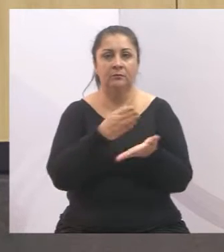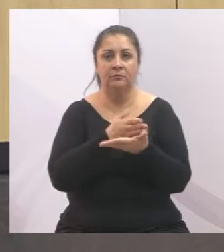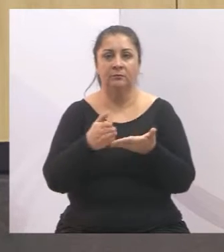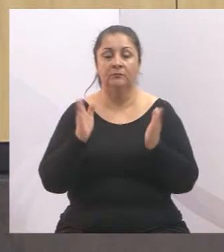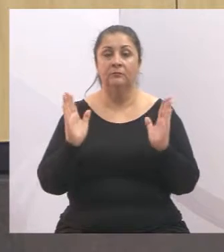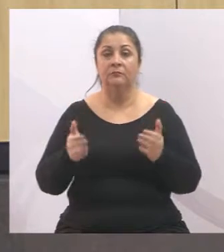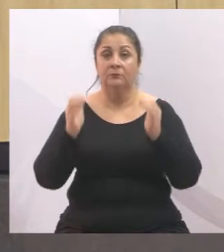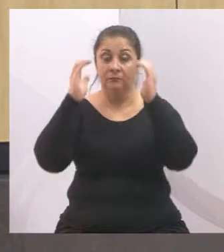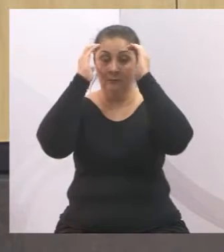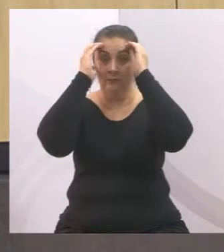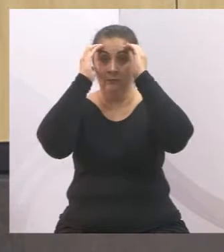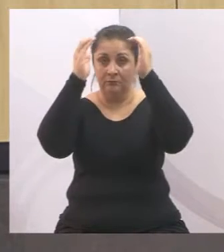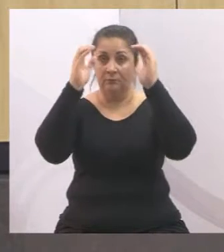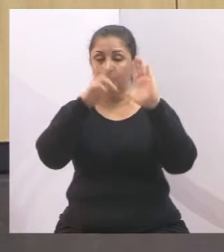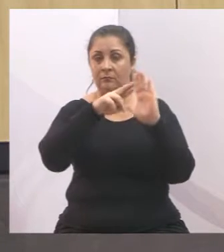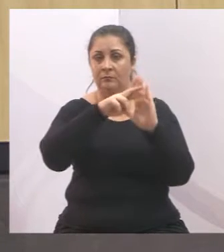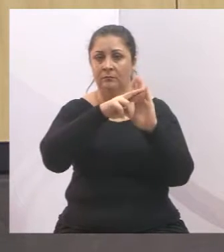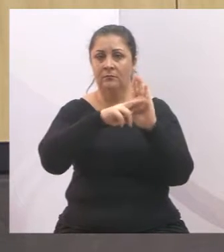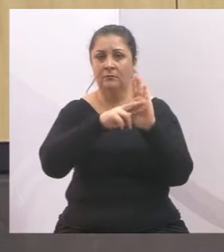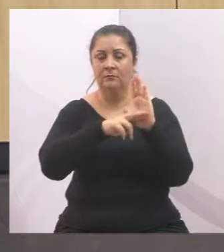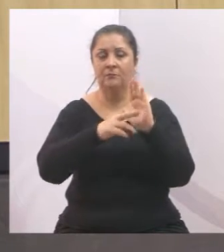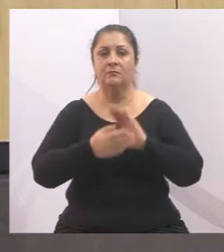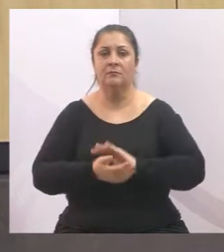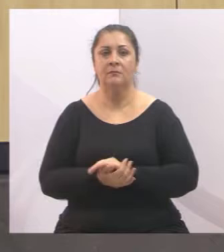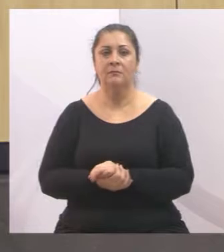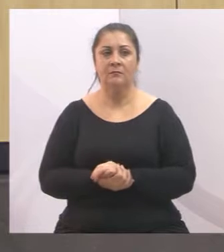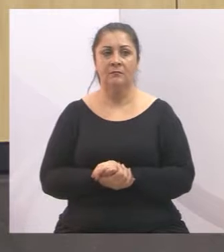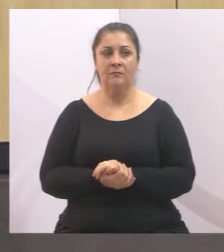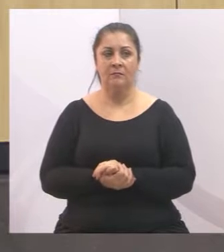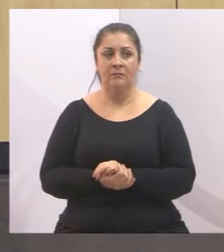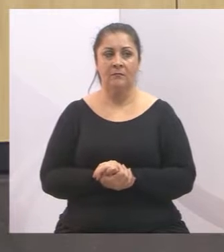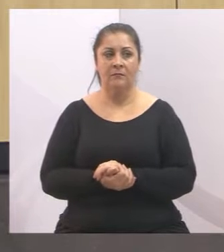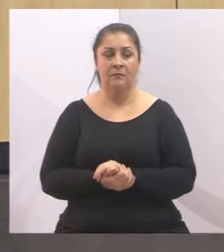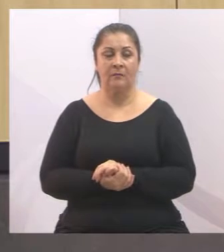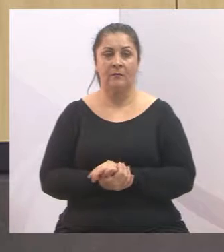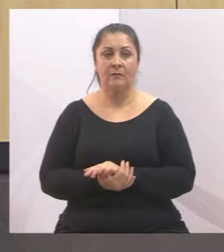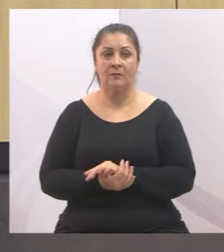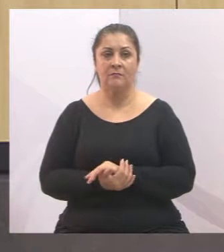cumprindo as formalidades legais, concedo um